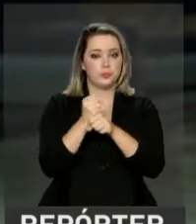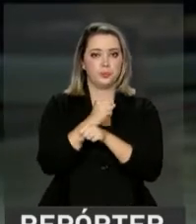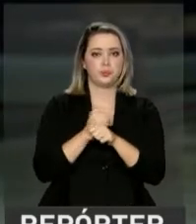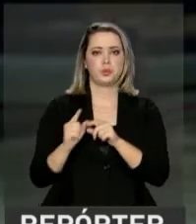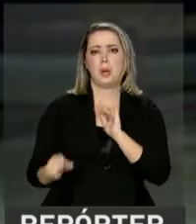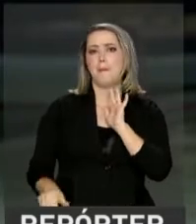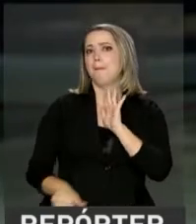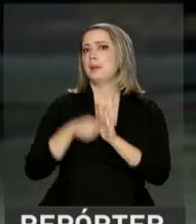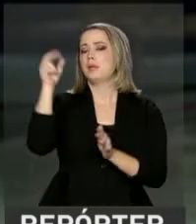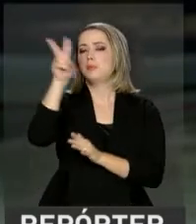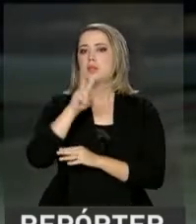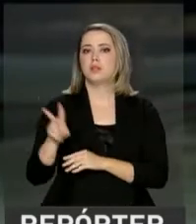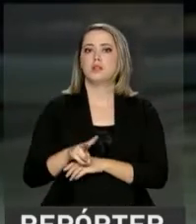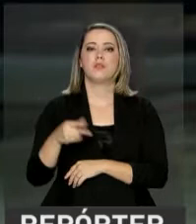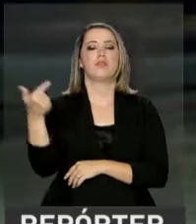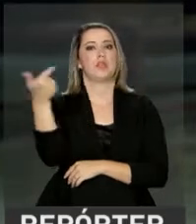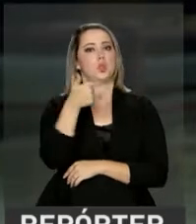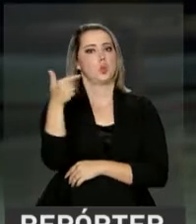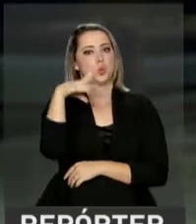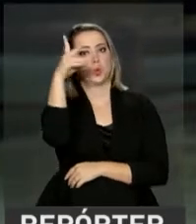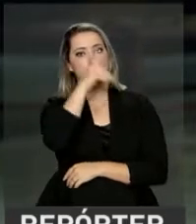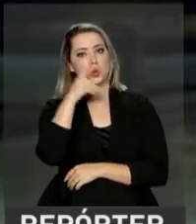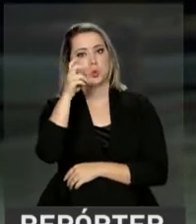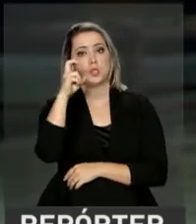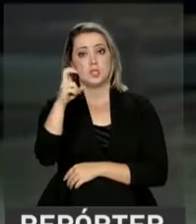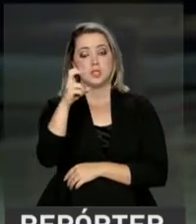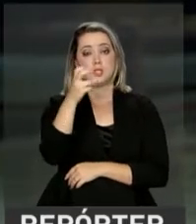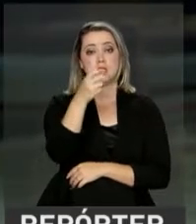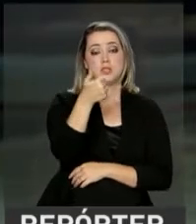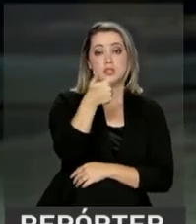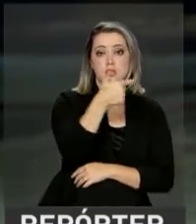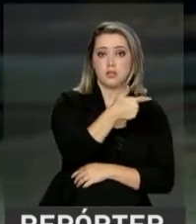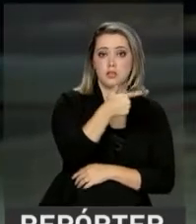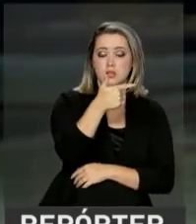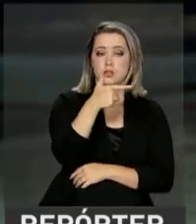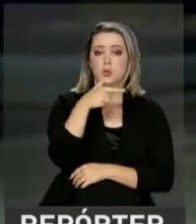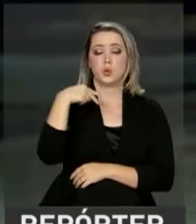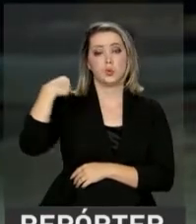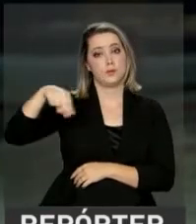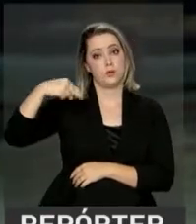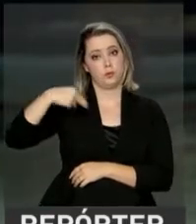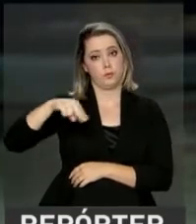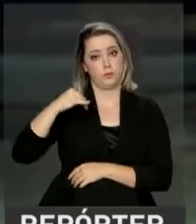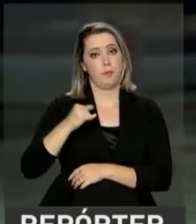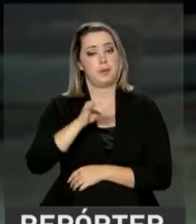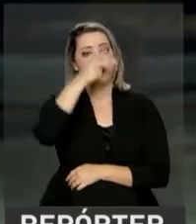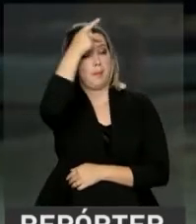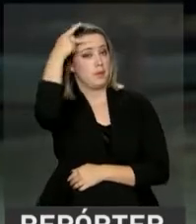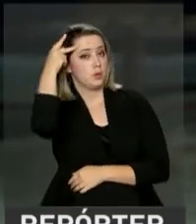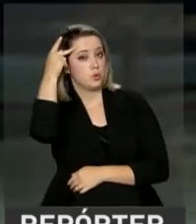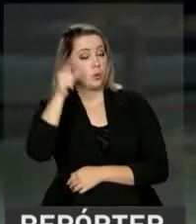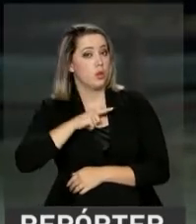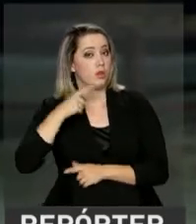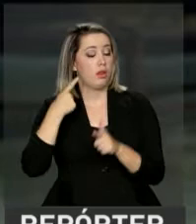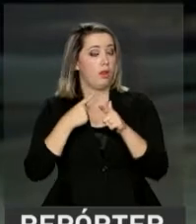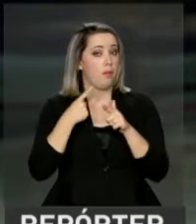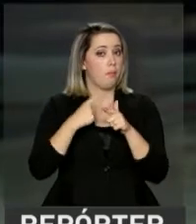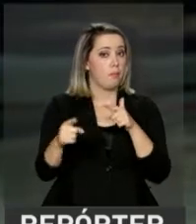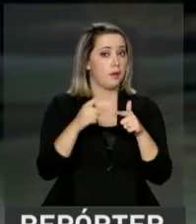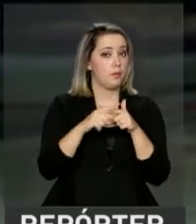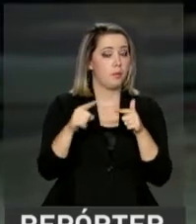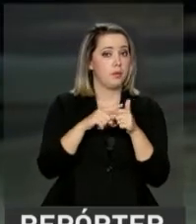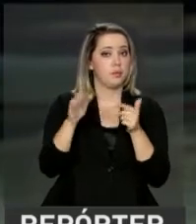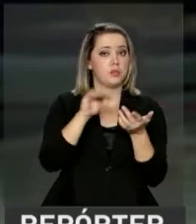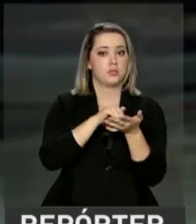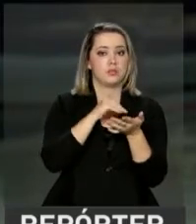pela primeira vez em dois domingos, nos dias 5 e 12 de novembro. Caso o candidato tenha algum problema na hora de fazer